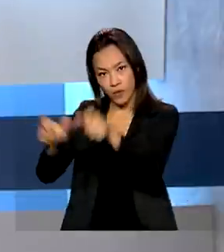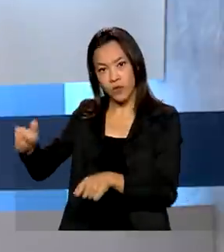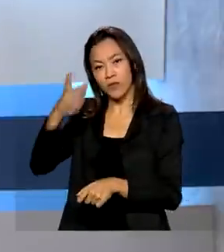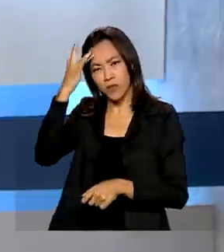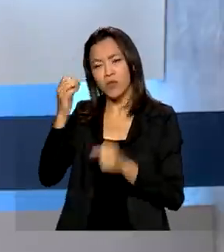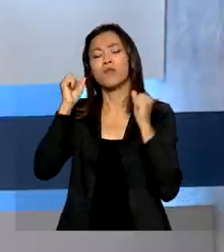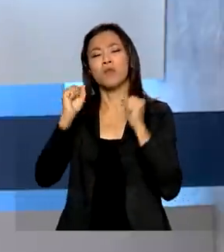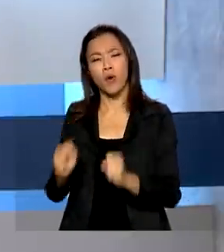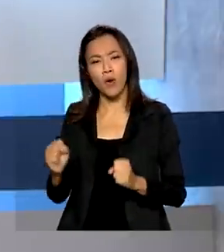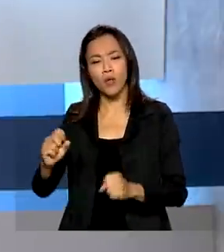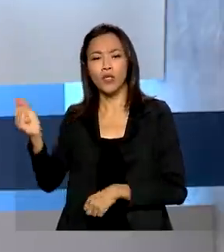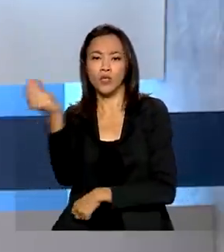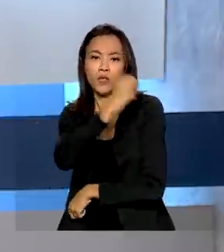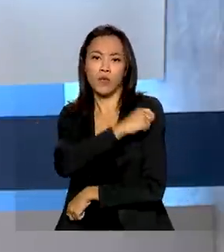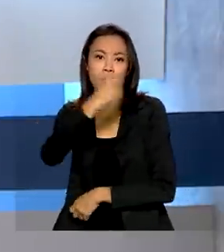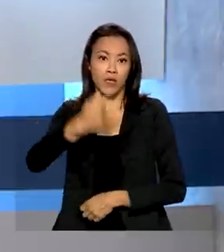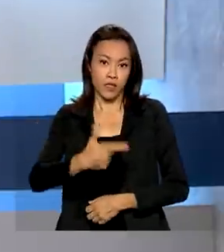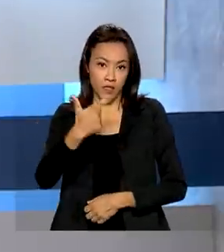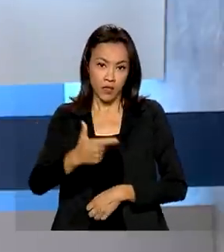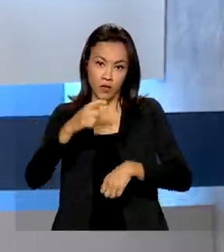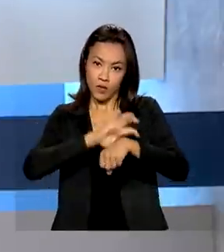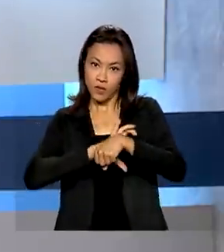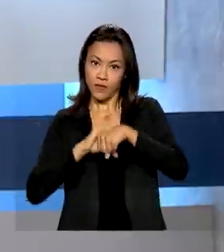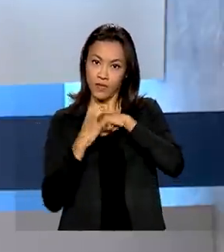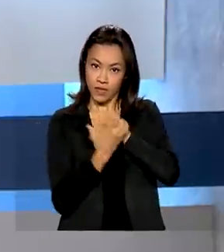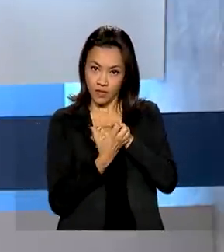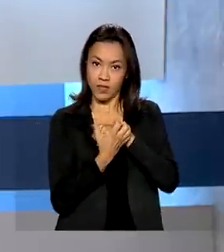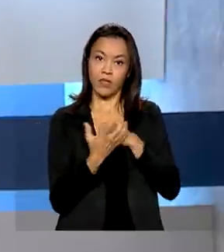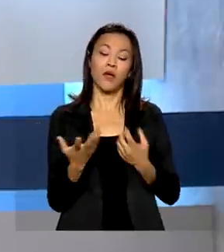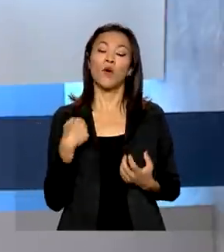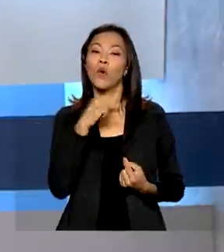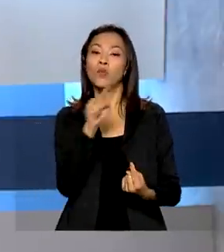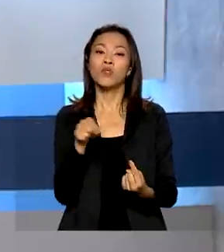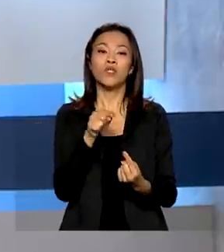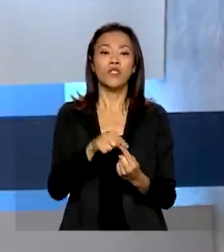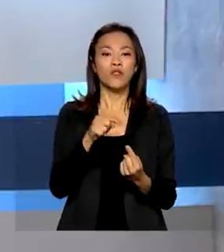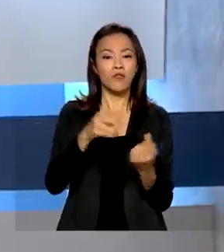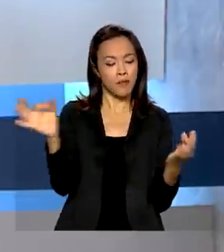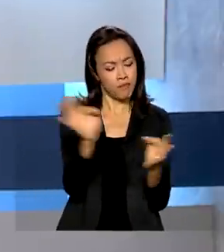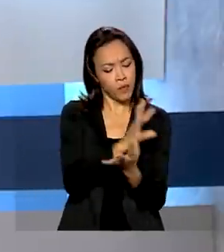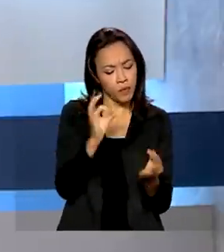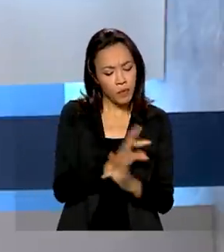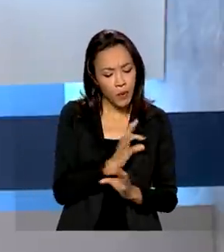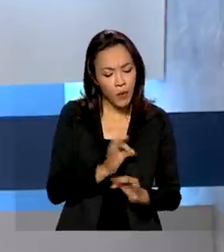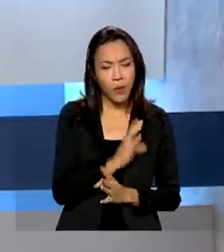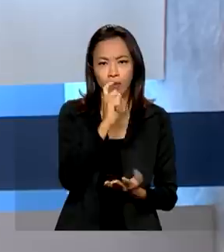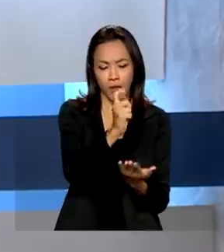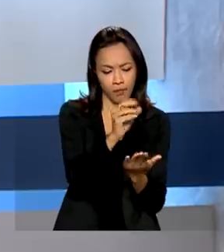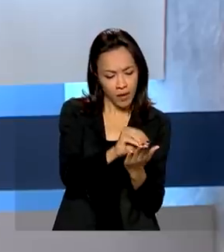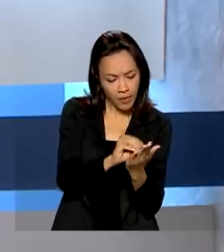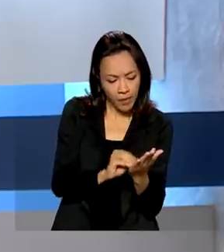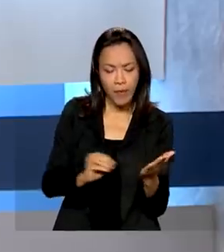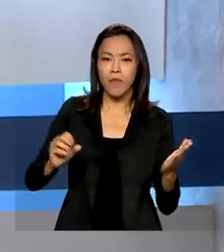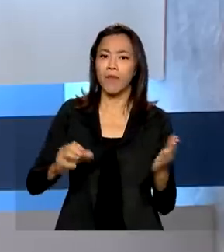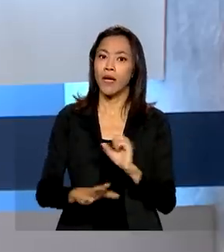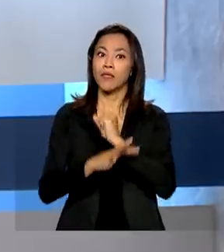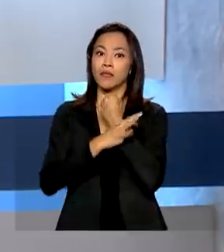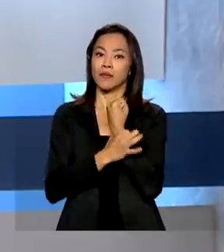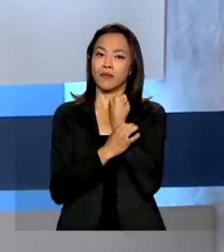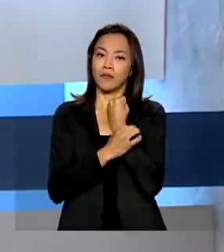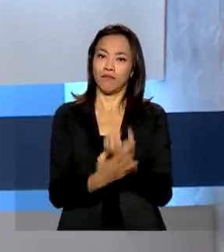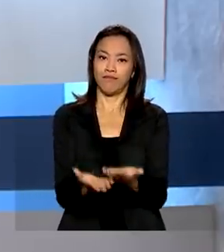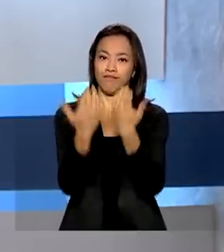da vacina contra a Covid-19. A orientação é completar o esquema vacinal para garantir a máxima proteção